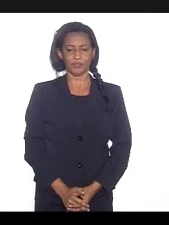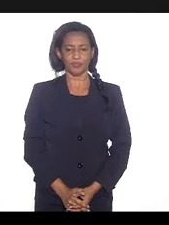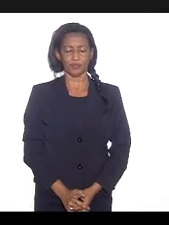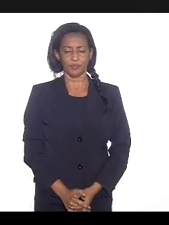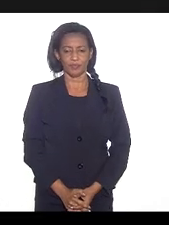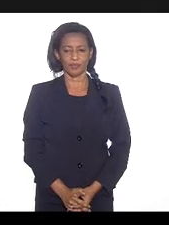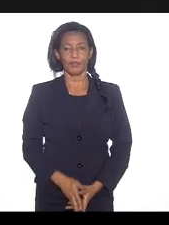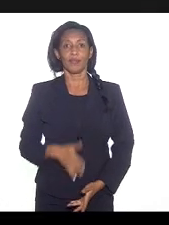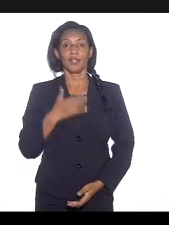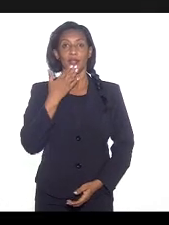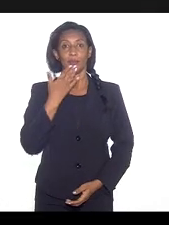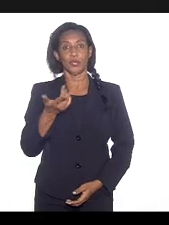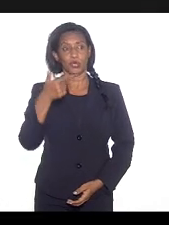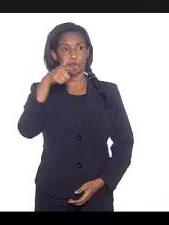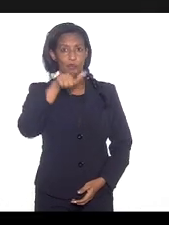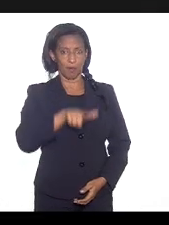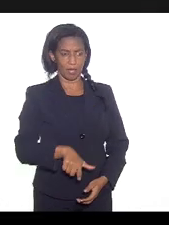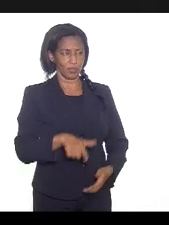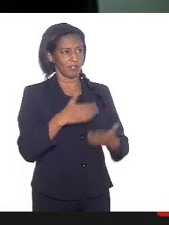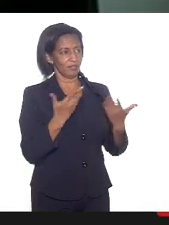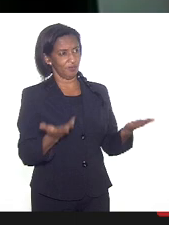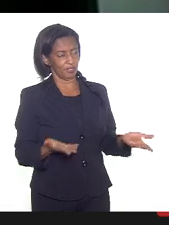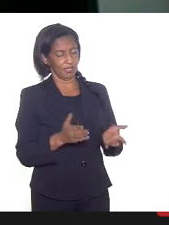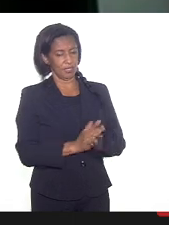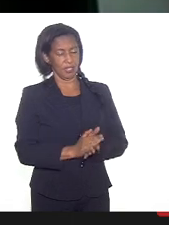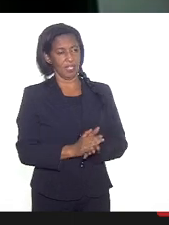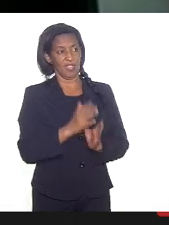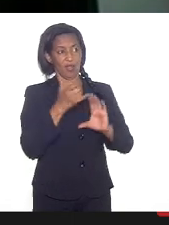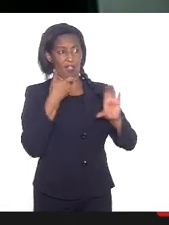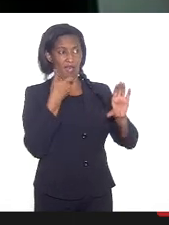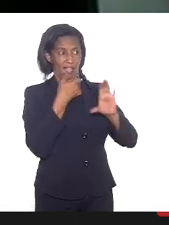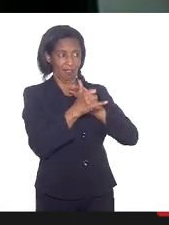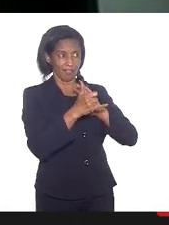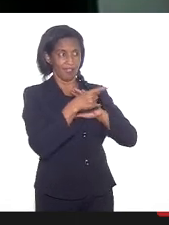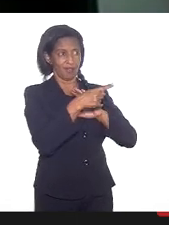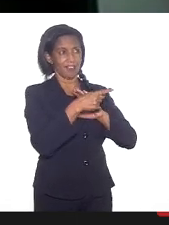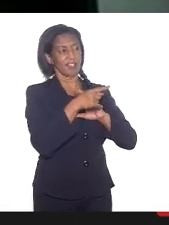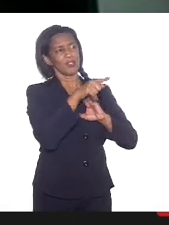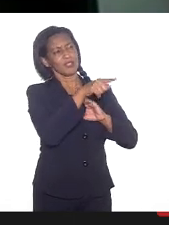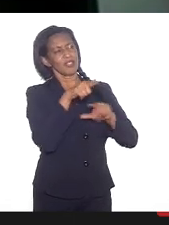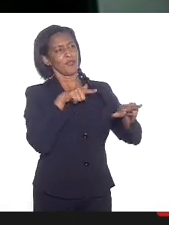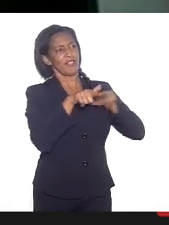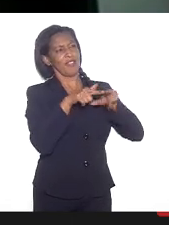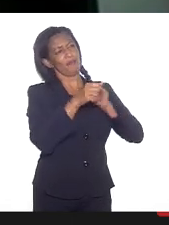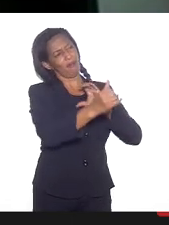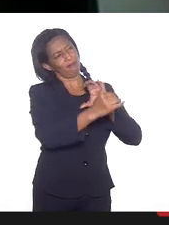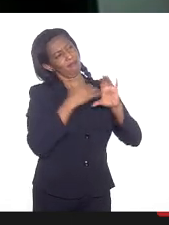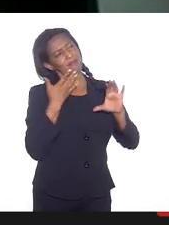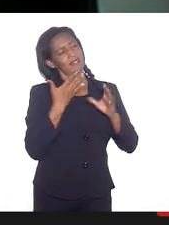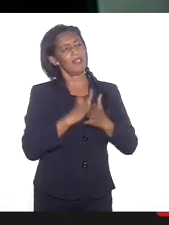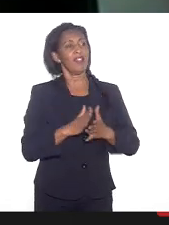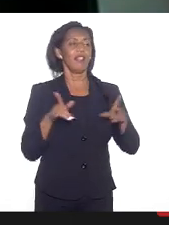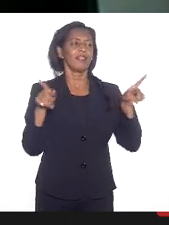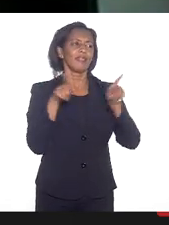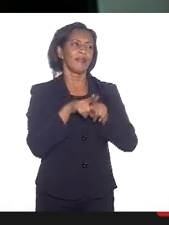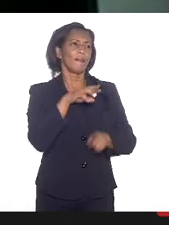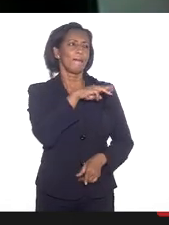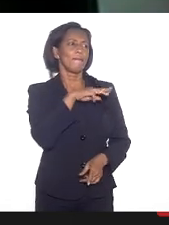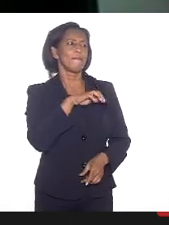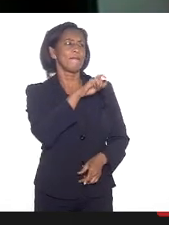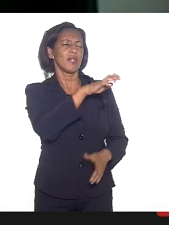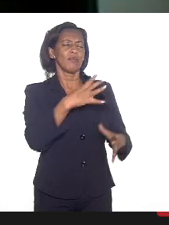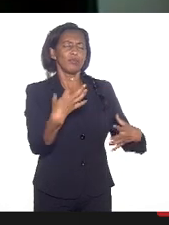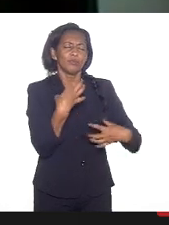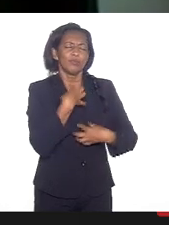Pedindo mais uma vez, Padre Vitor, eu vou lhe passar um zap para nós recebermos o seu trabalho. Dizer, Mãe Nilce, que foi uma